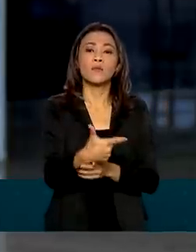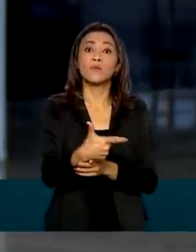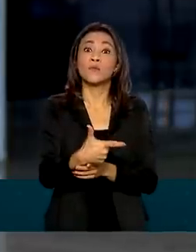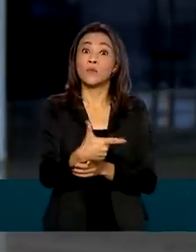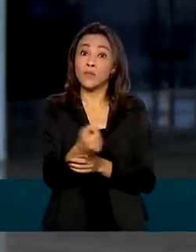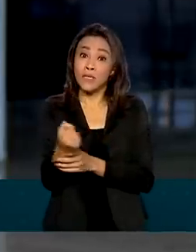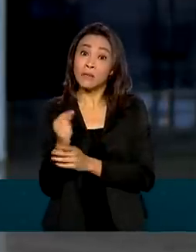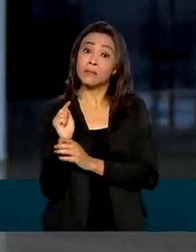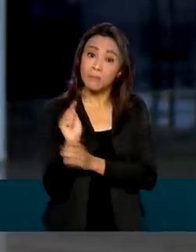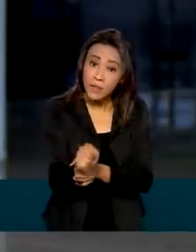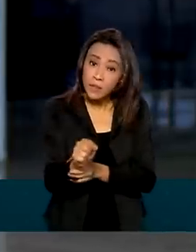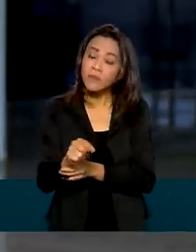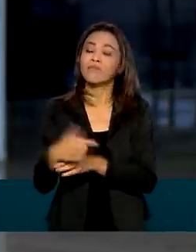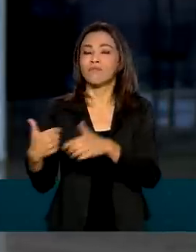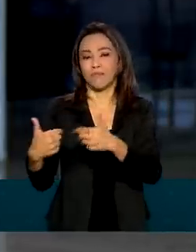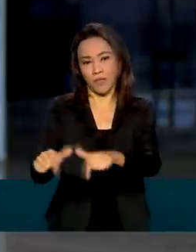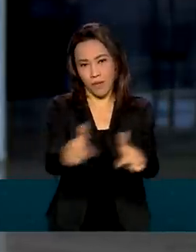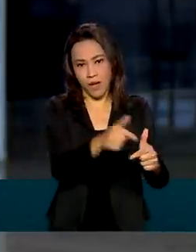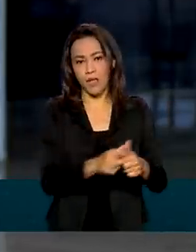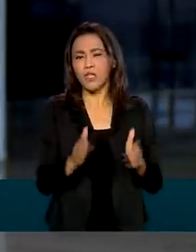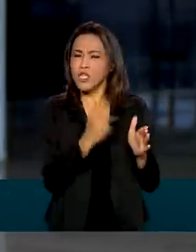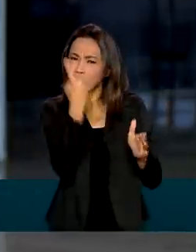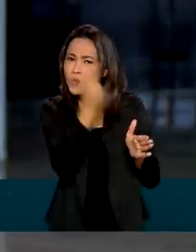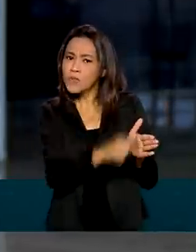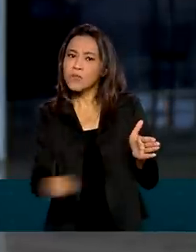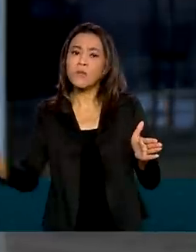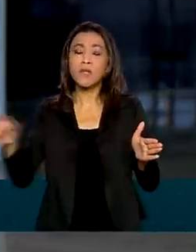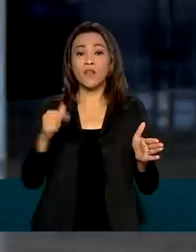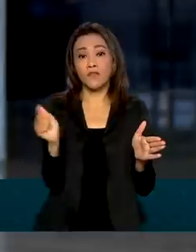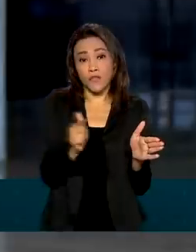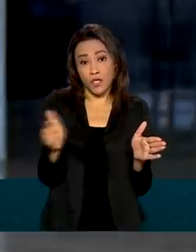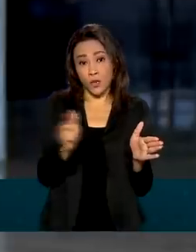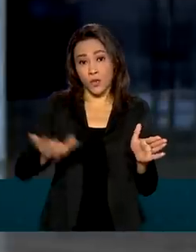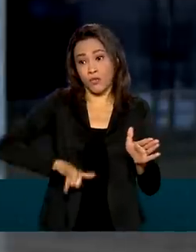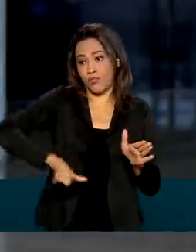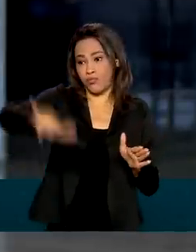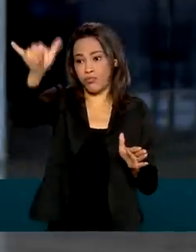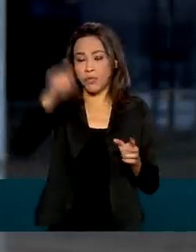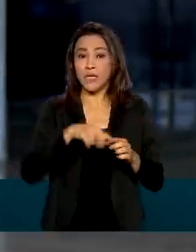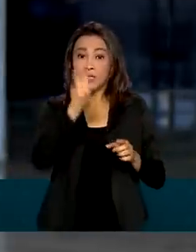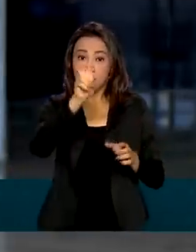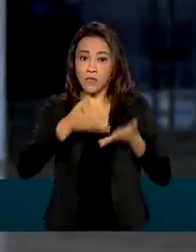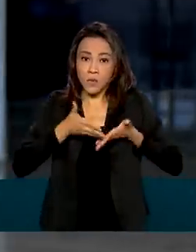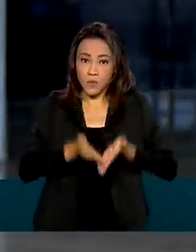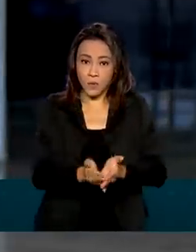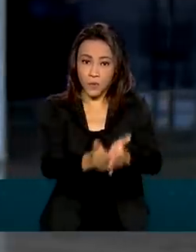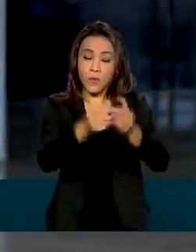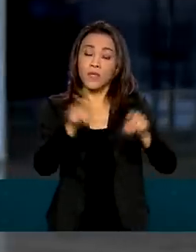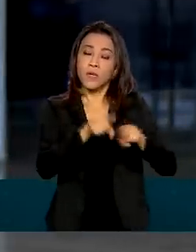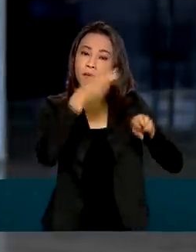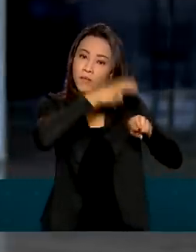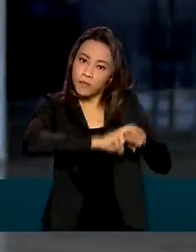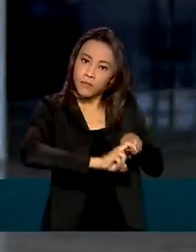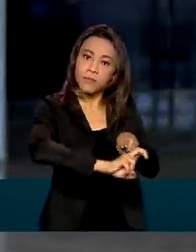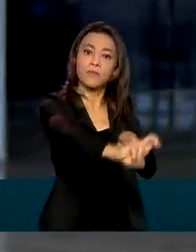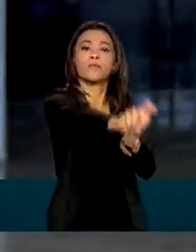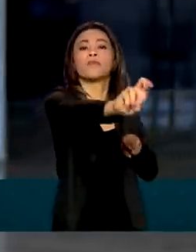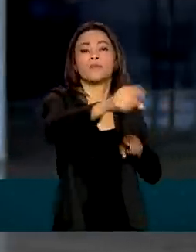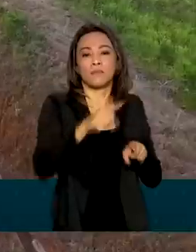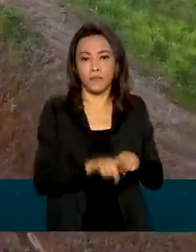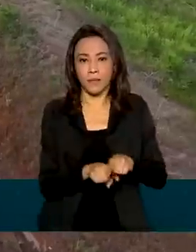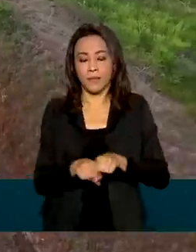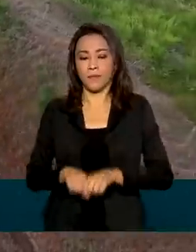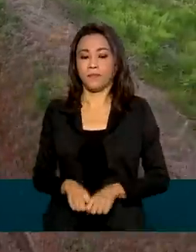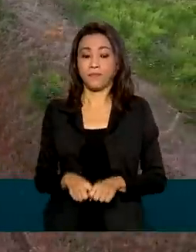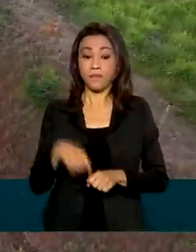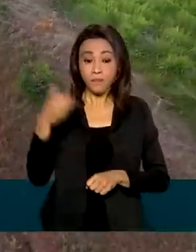concedidos em uma semana 22 aeroportos, 5 terminais portuários e a ferrovia de integração Oeste-Leste.